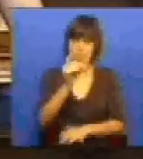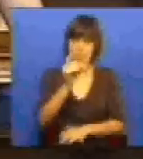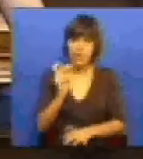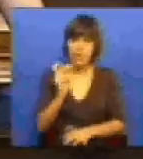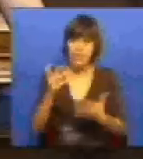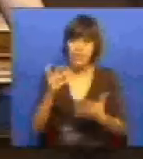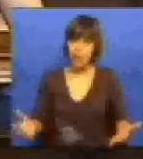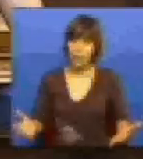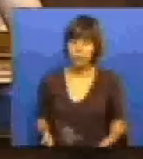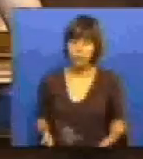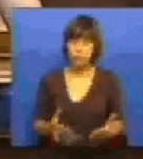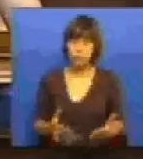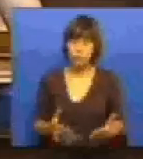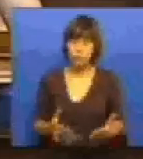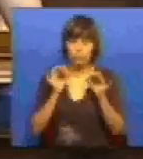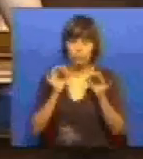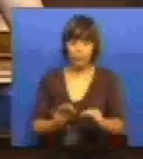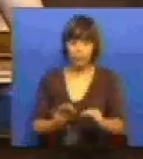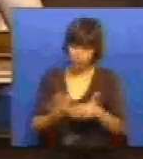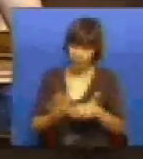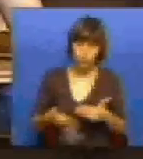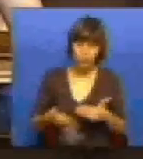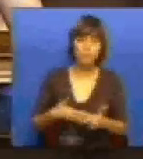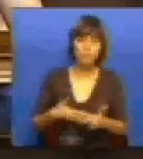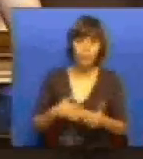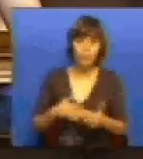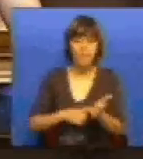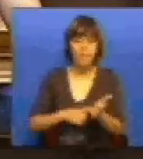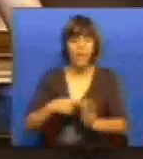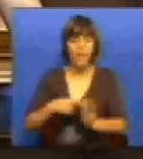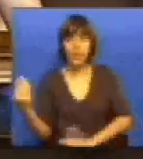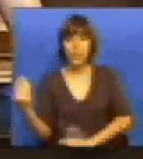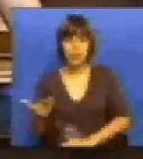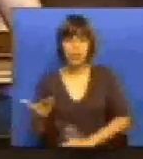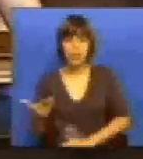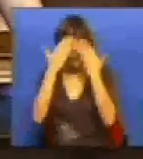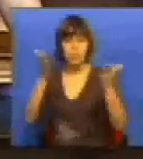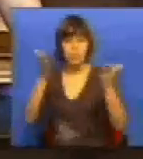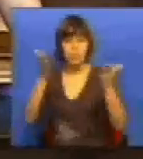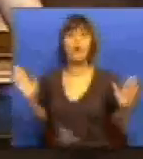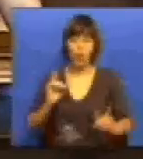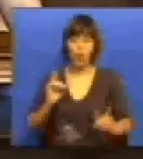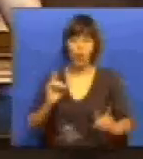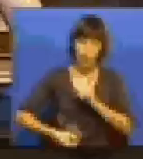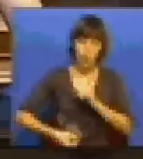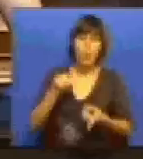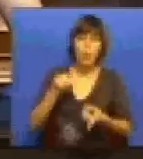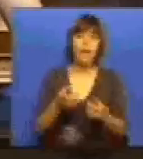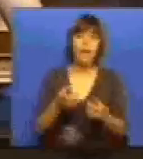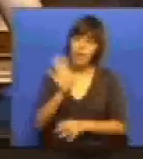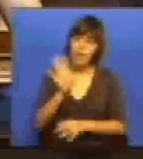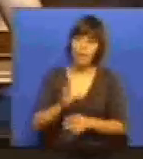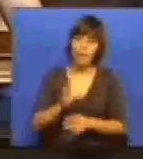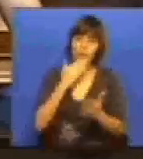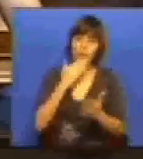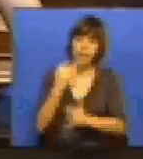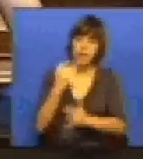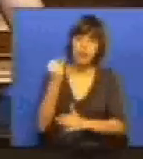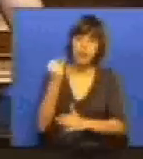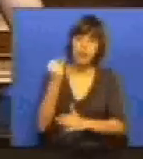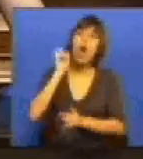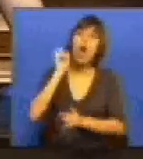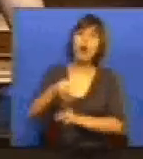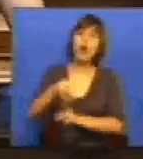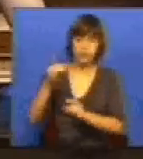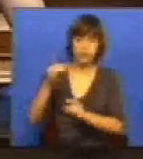nasce exatamente do fechamento e da falta de legitimidade democrática daquilo que é a arquitetura institucional da União